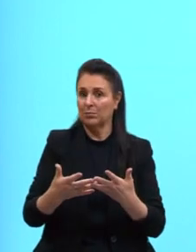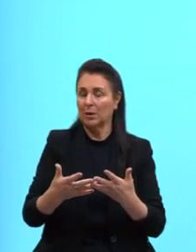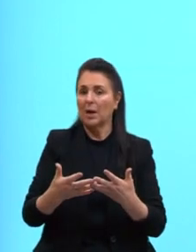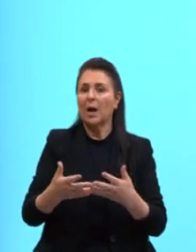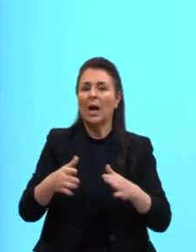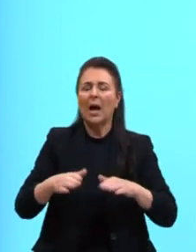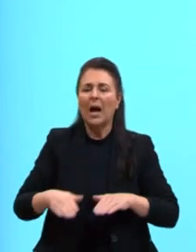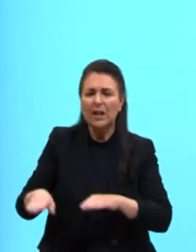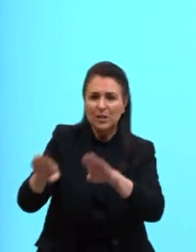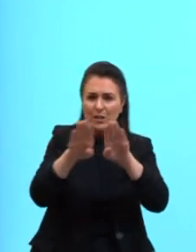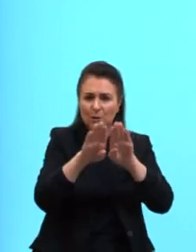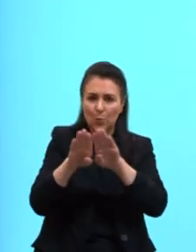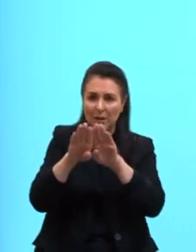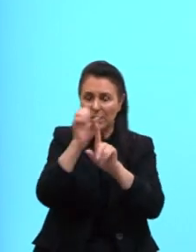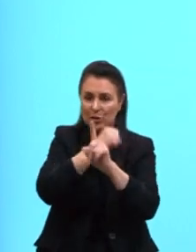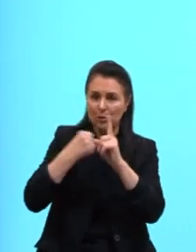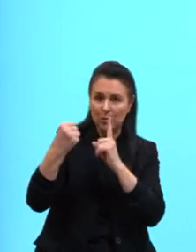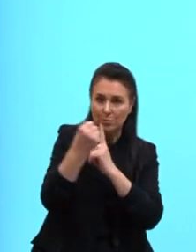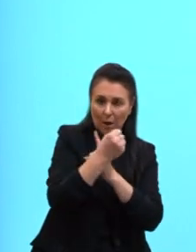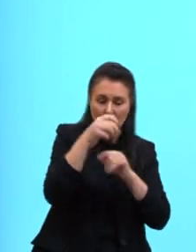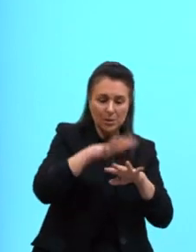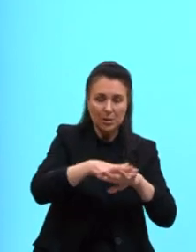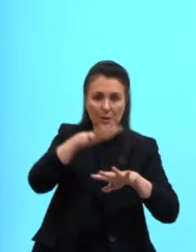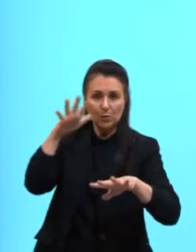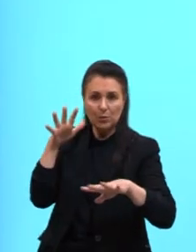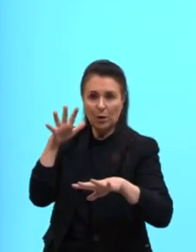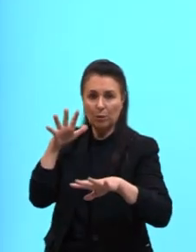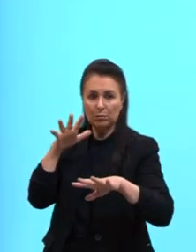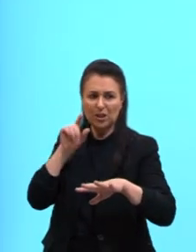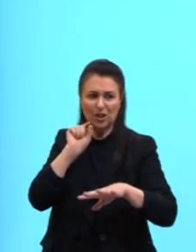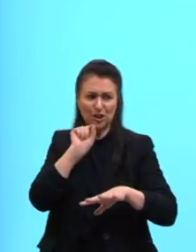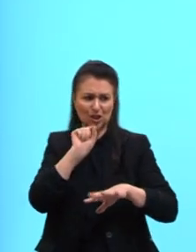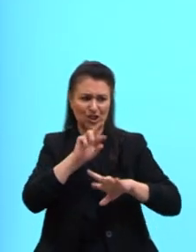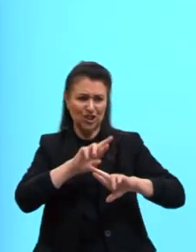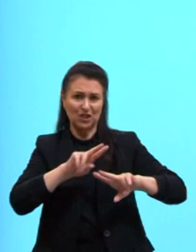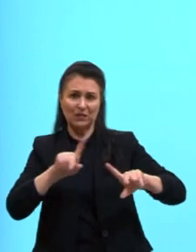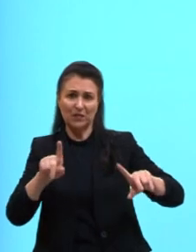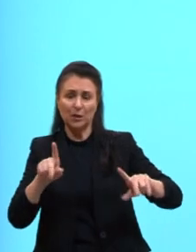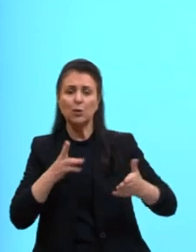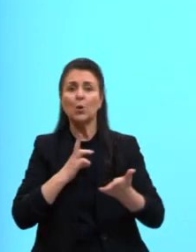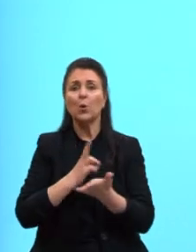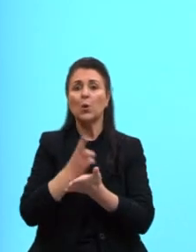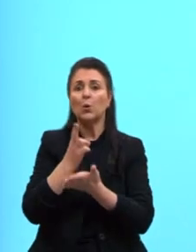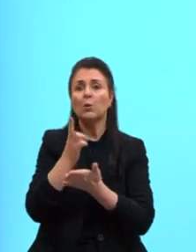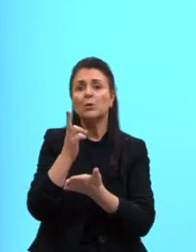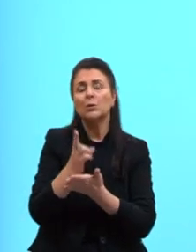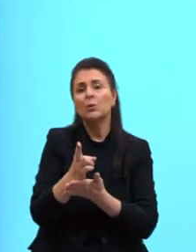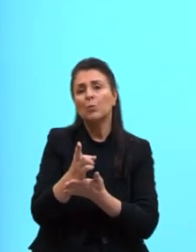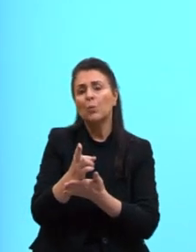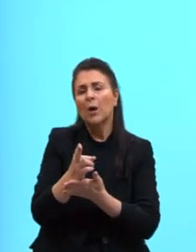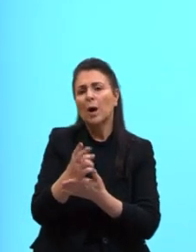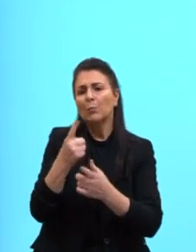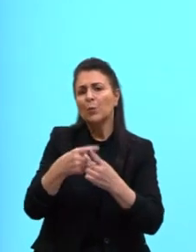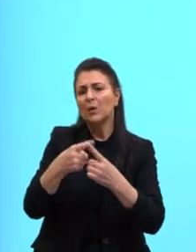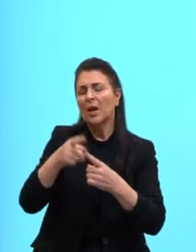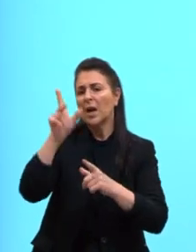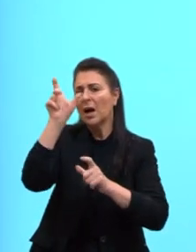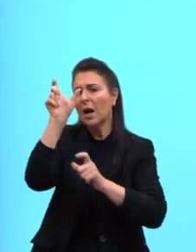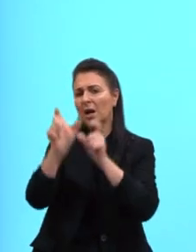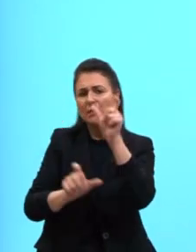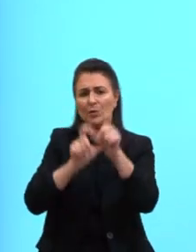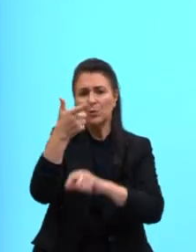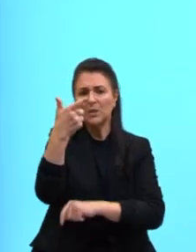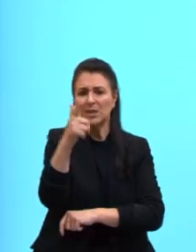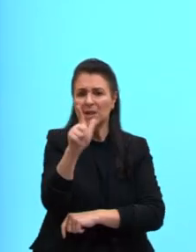desigualdade social e exclusão do diferente se mantém, sobretudo, no que diz respeito às pessoas que